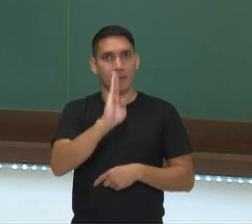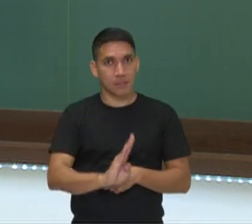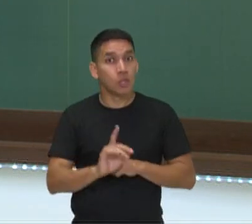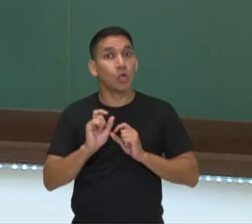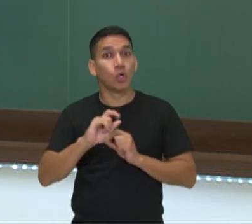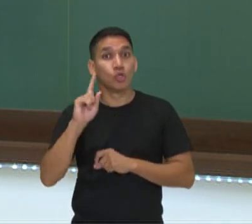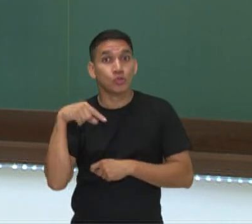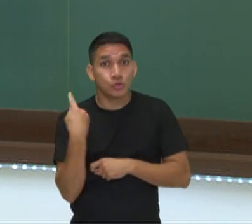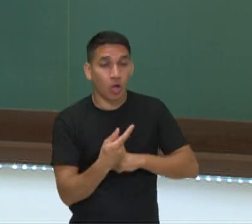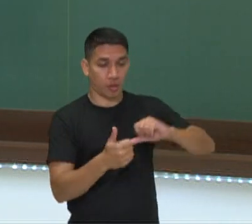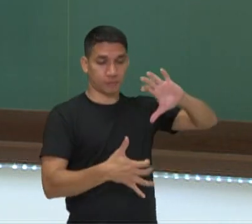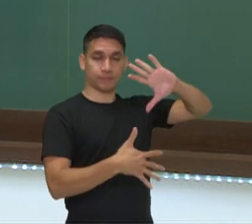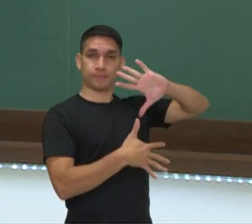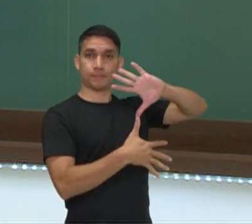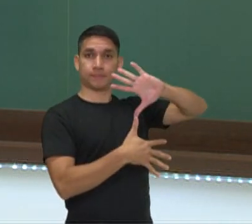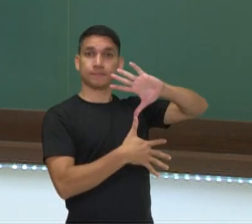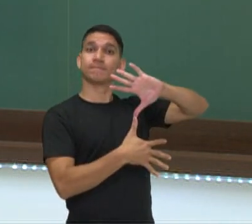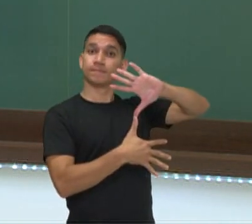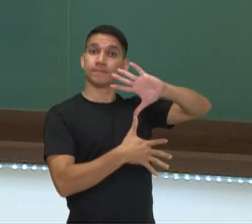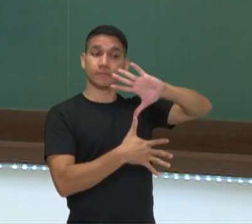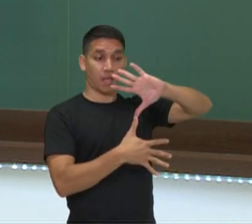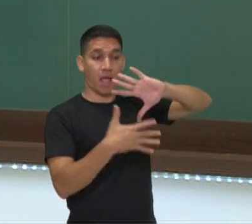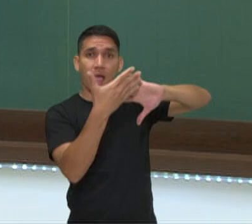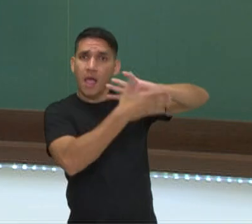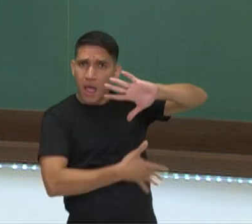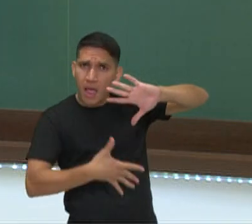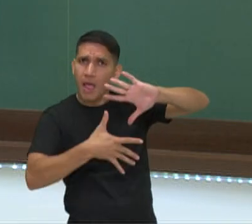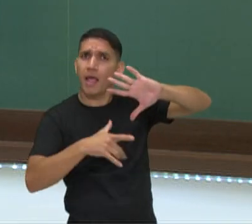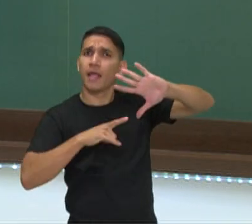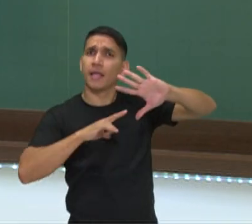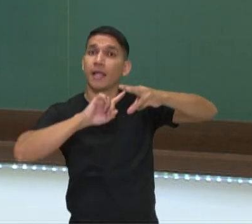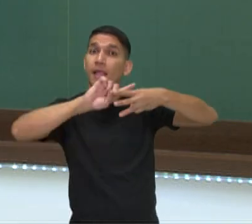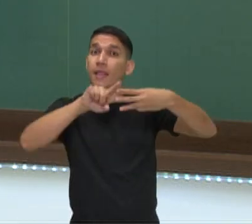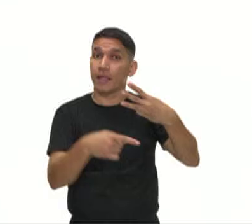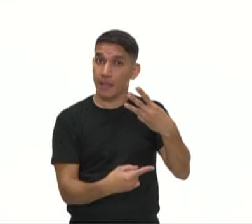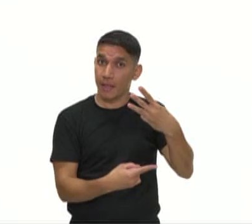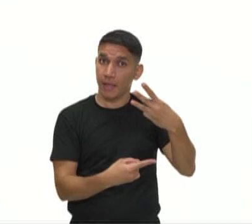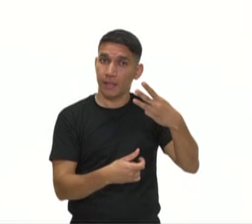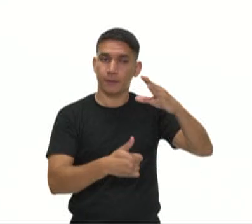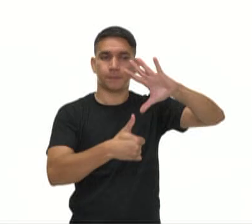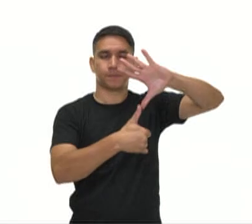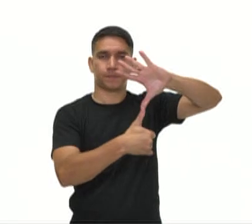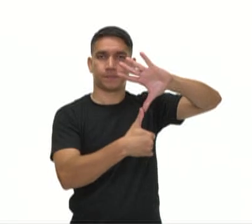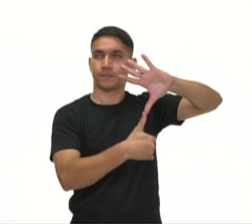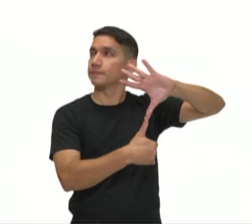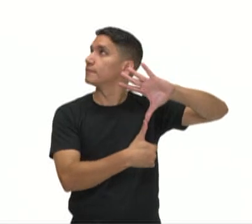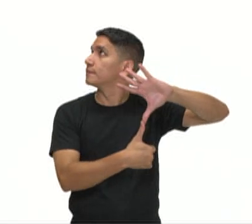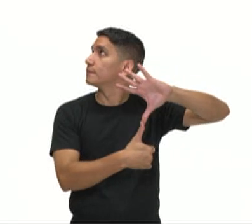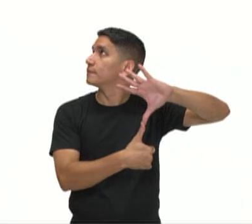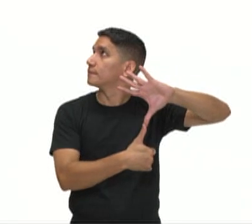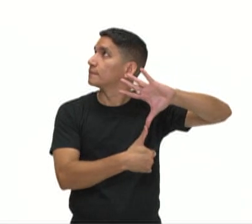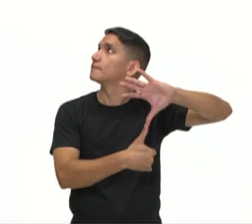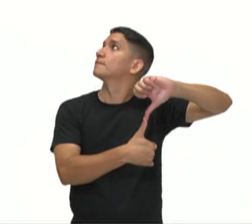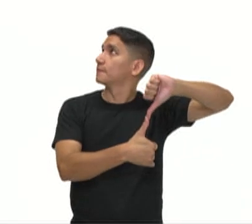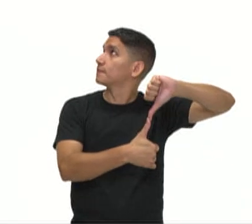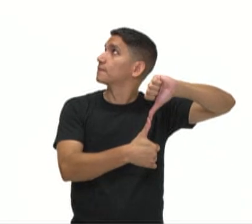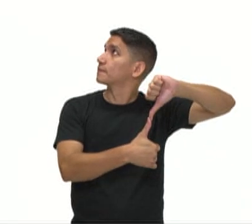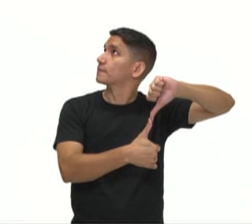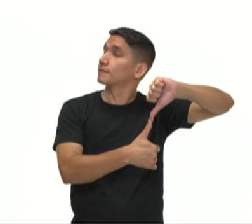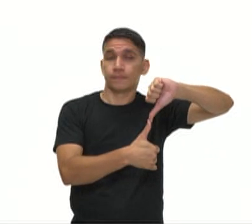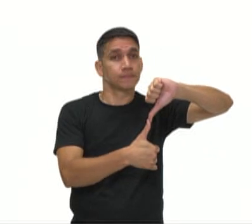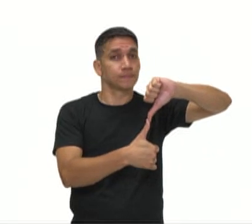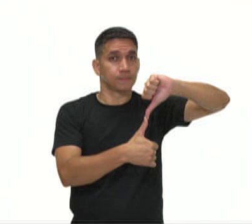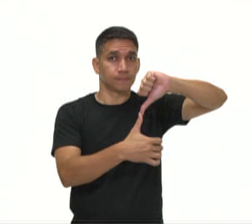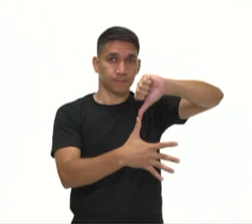estamos na América. A América está dividida em três porções de terra. América do Norte, América Central e